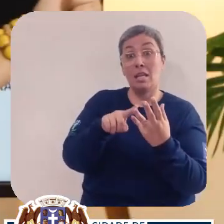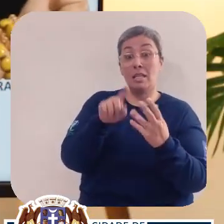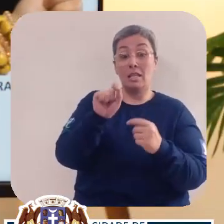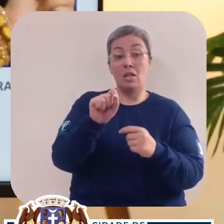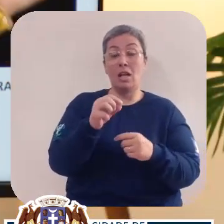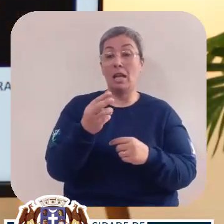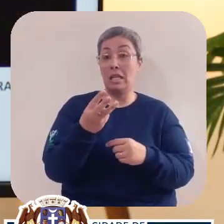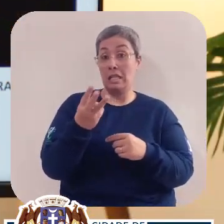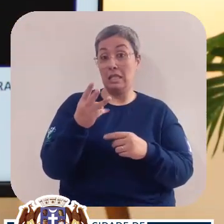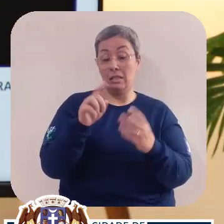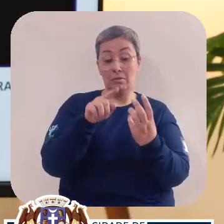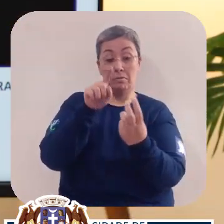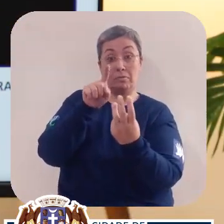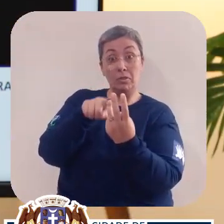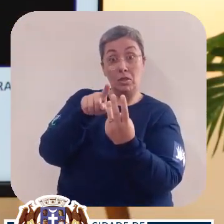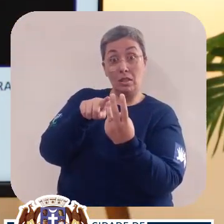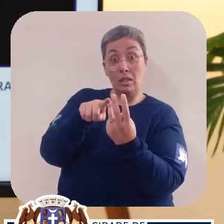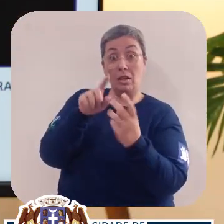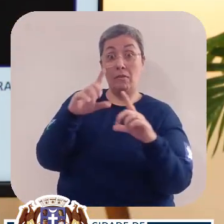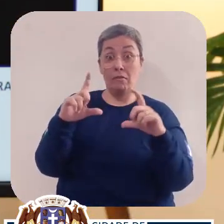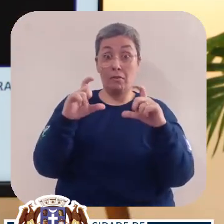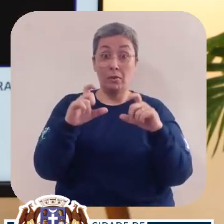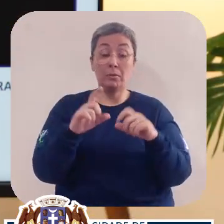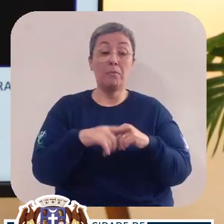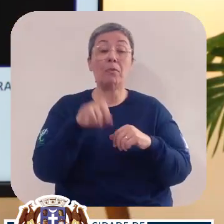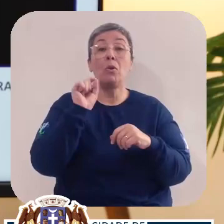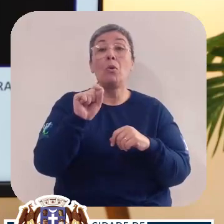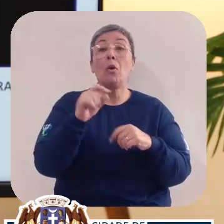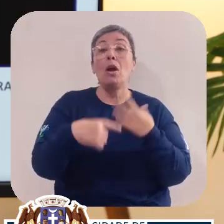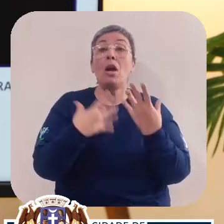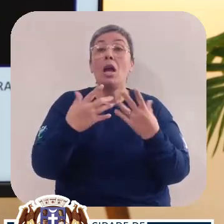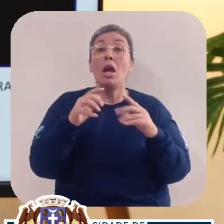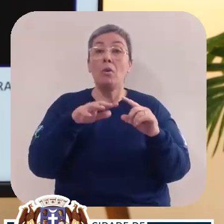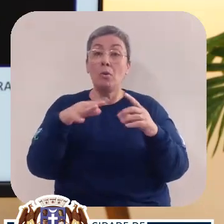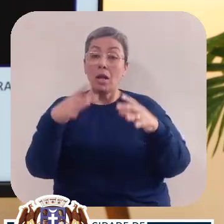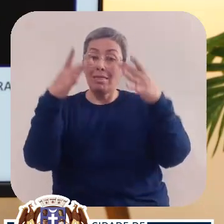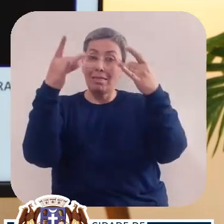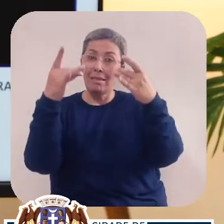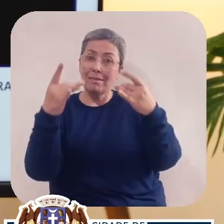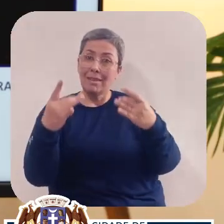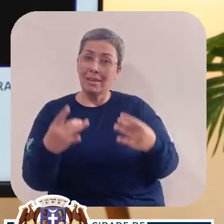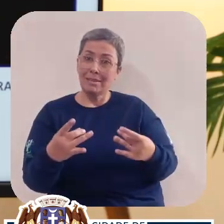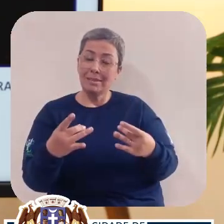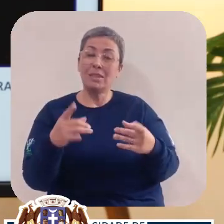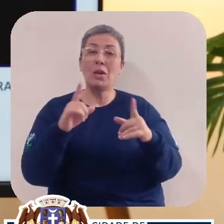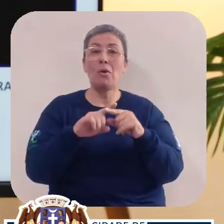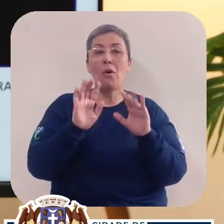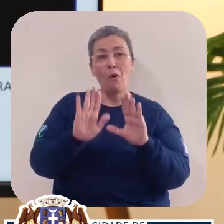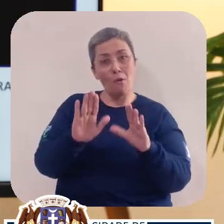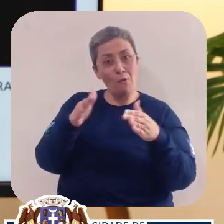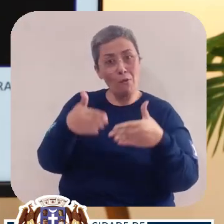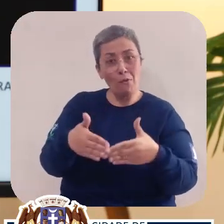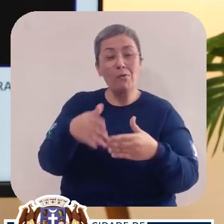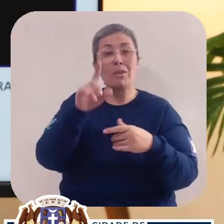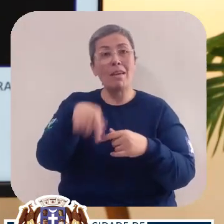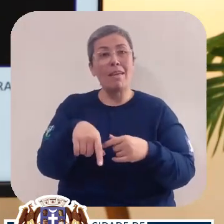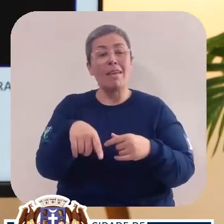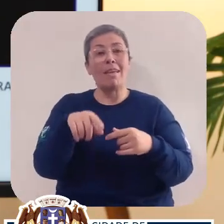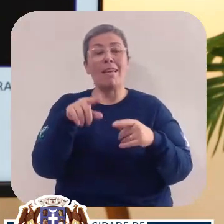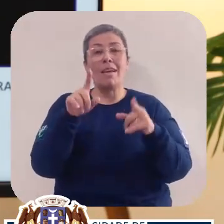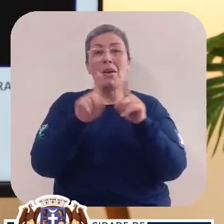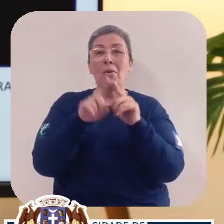Já nesse terceiro registro, trata-se de um plano detalhe. O foco nessa